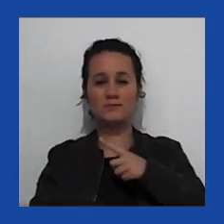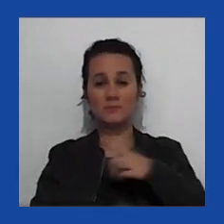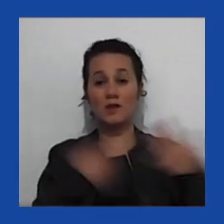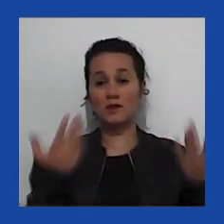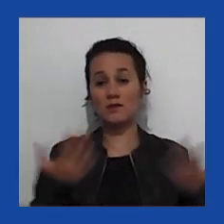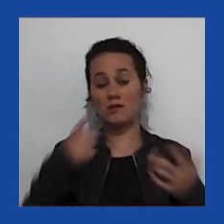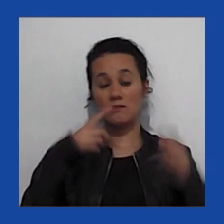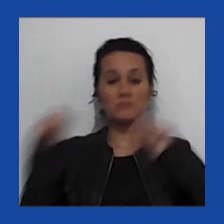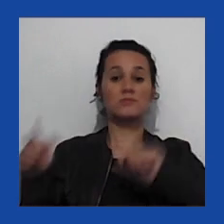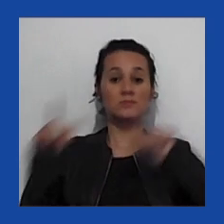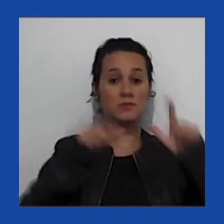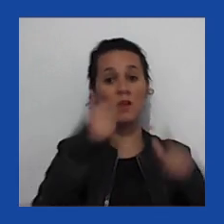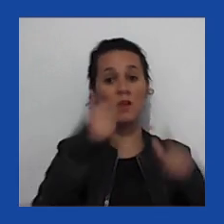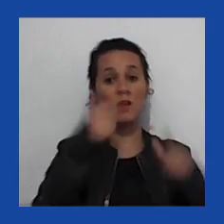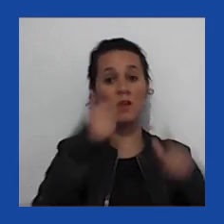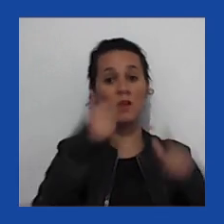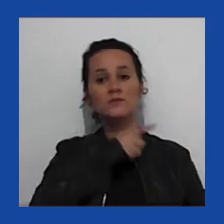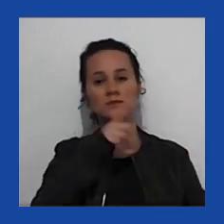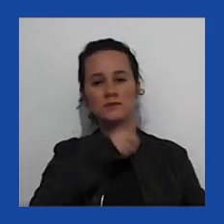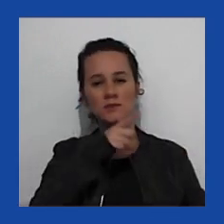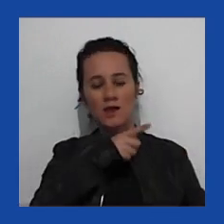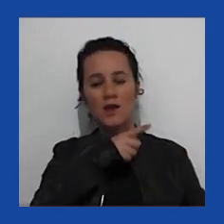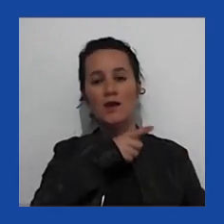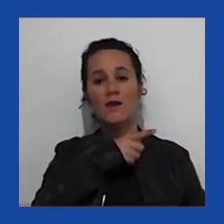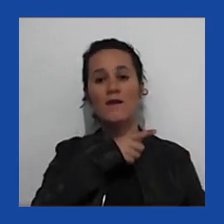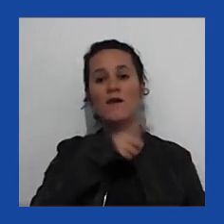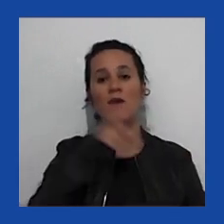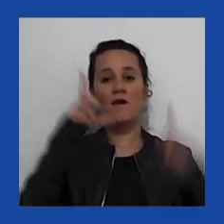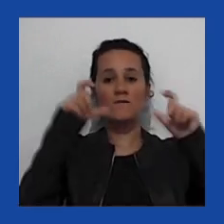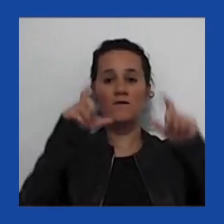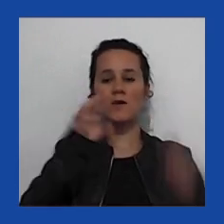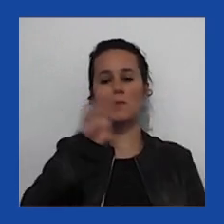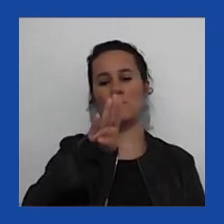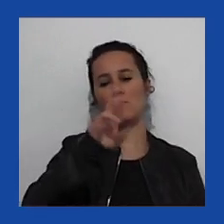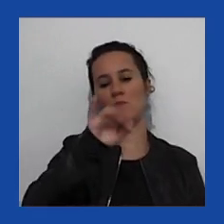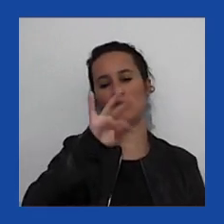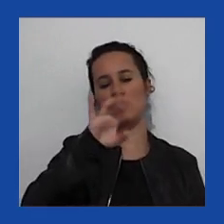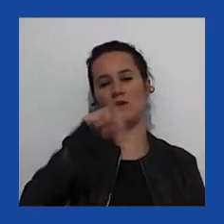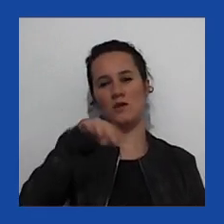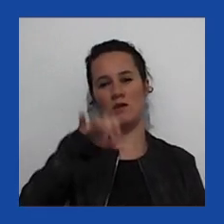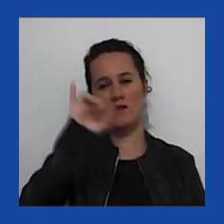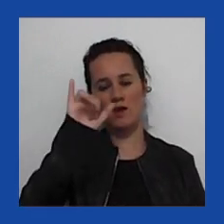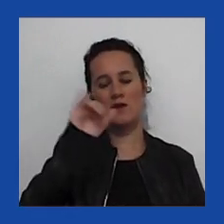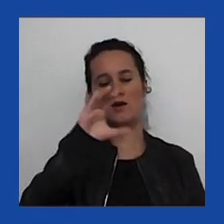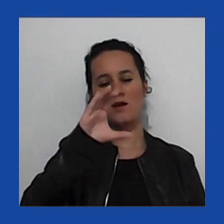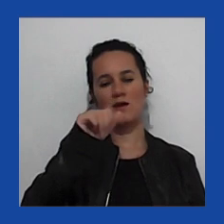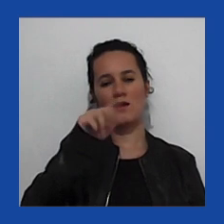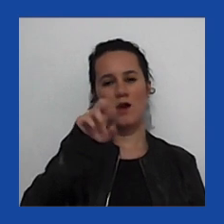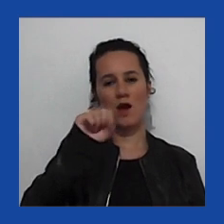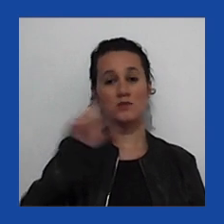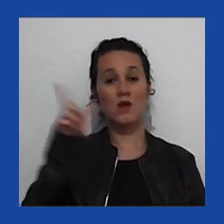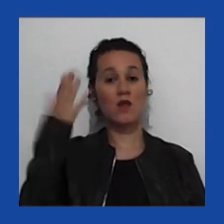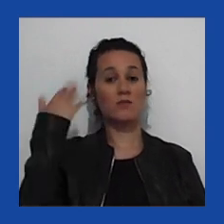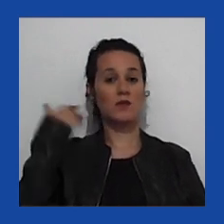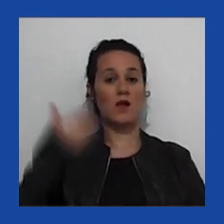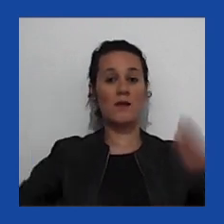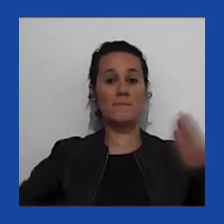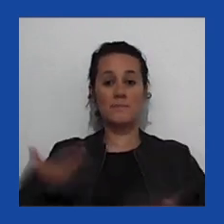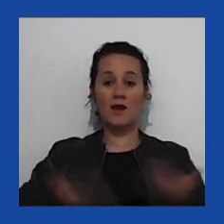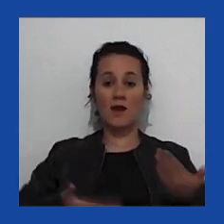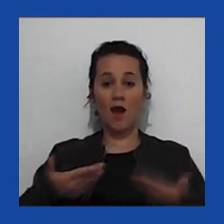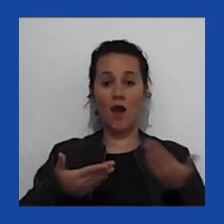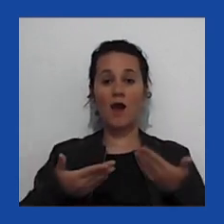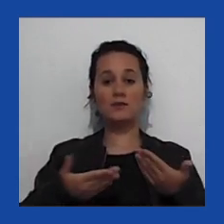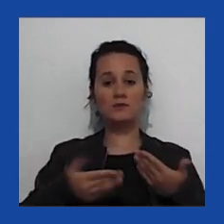o outro slide, isso é uma foto de Brittany Kaiser, Brittany Kaiser era uma empregada do Cambridge Analytica,